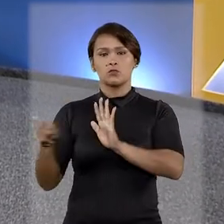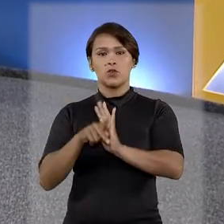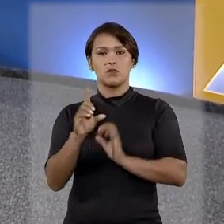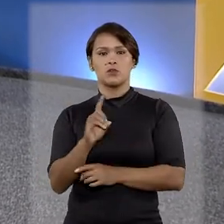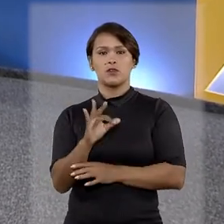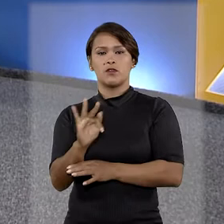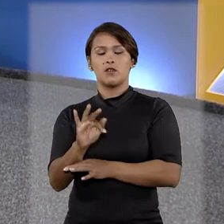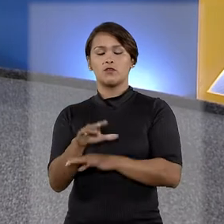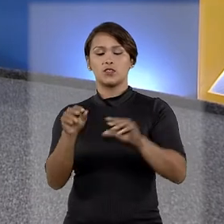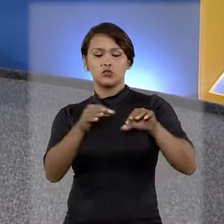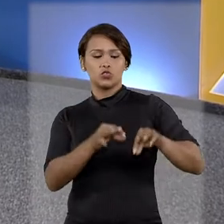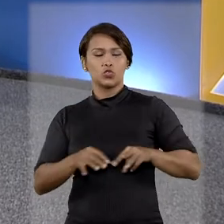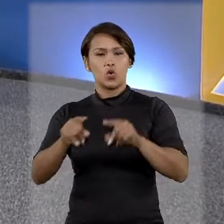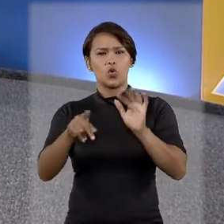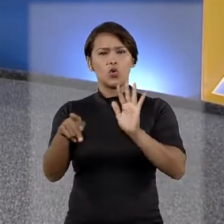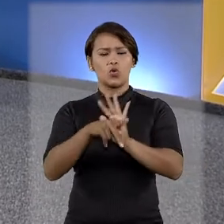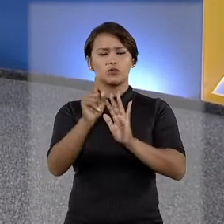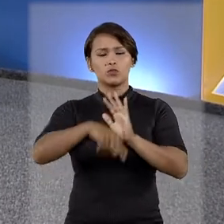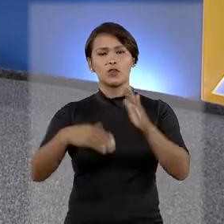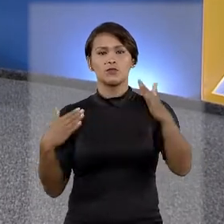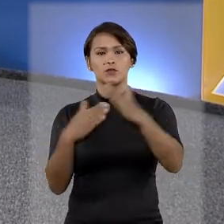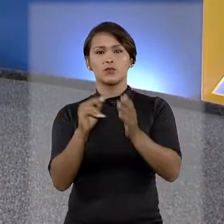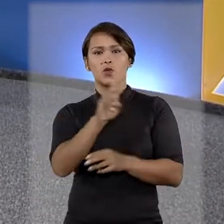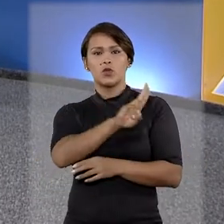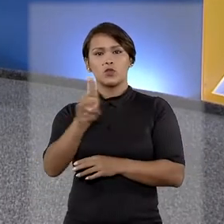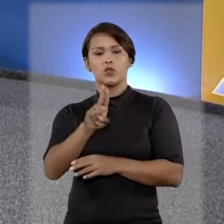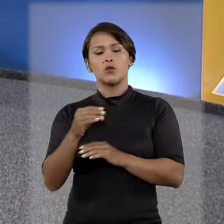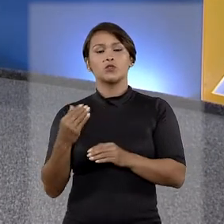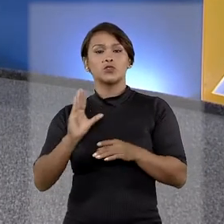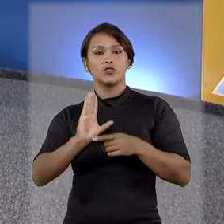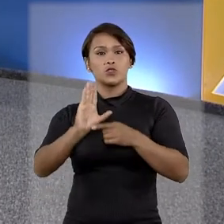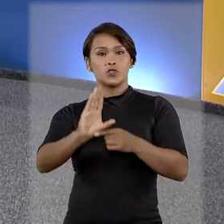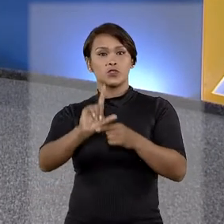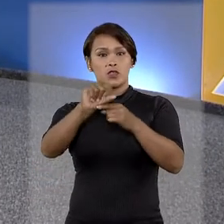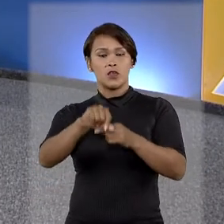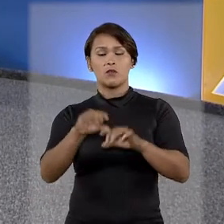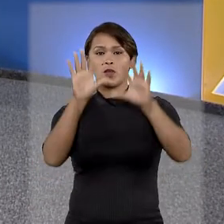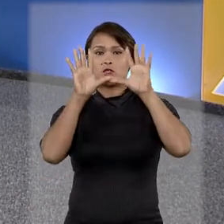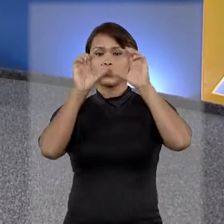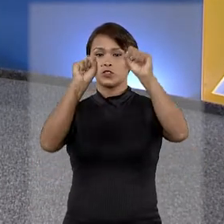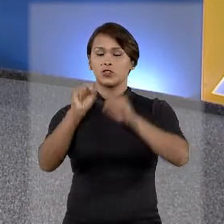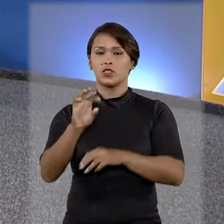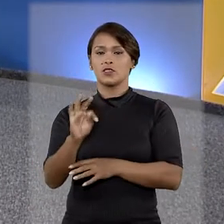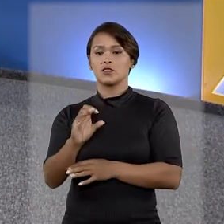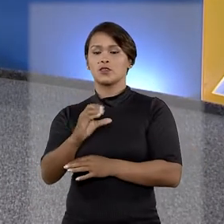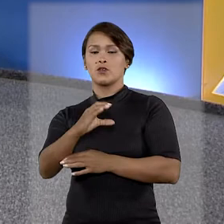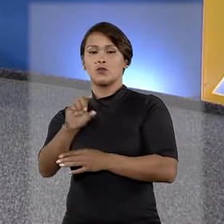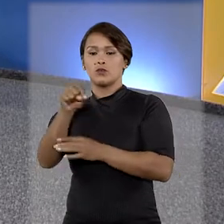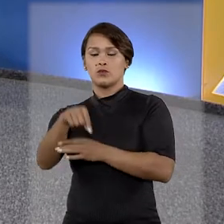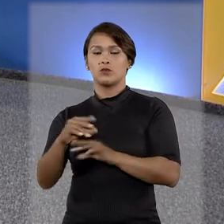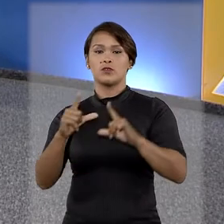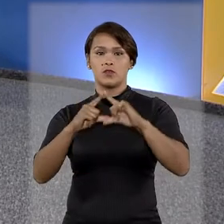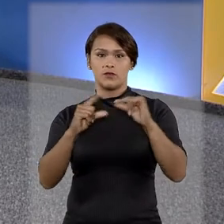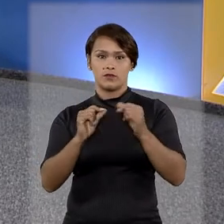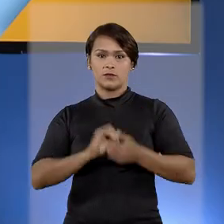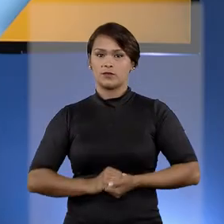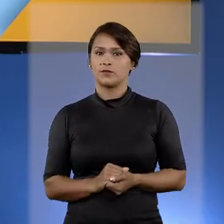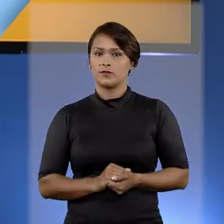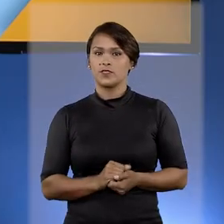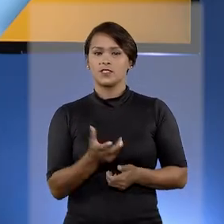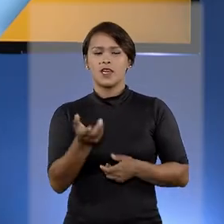Distrito Federal e dos Territórios que impedia nomeação de conselheiro para o Tribunal de Contas do Distrito Federal.